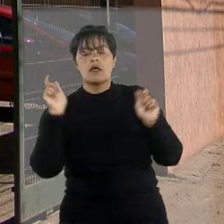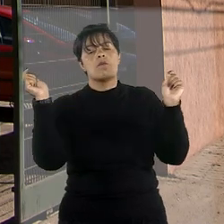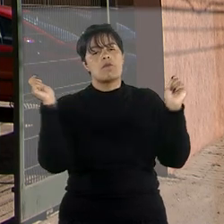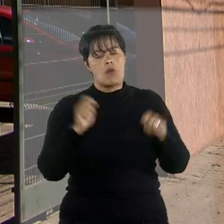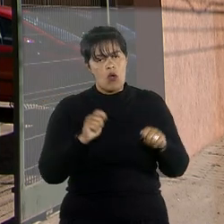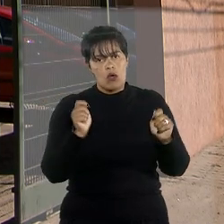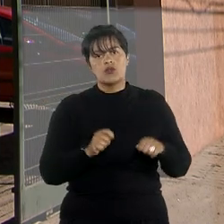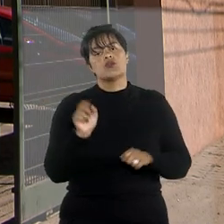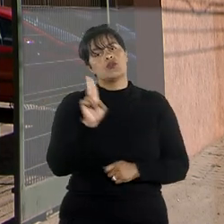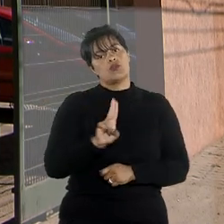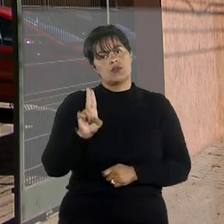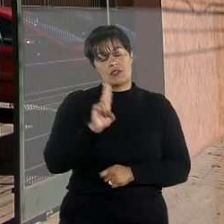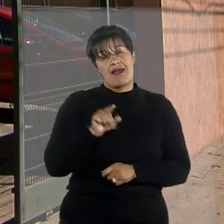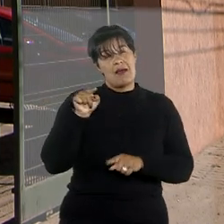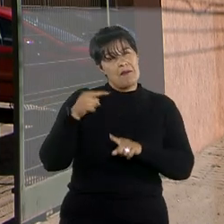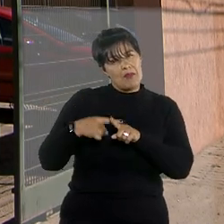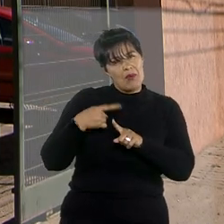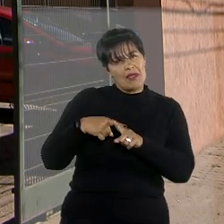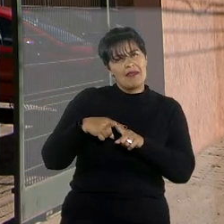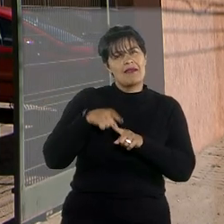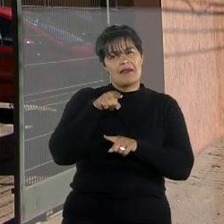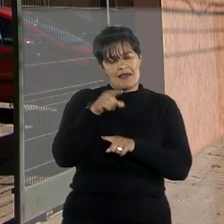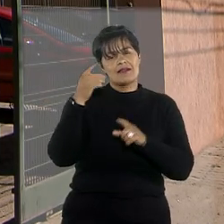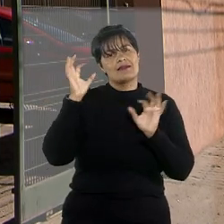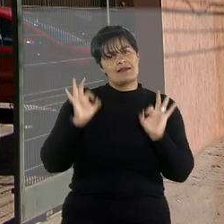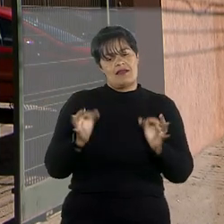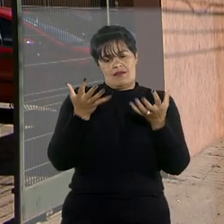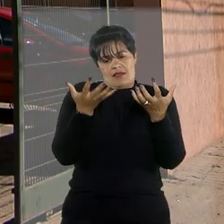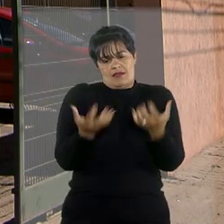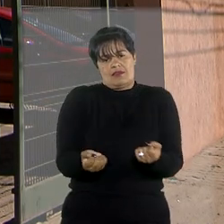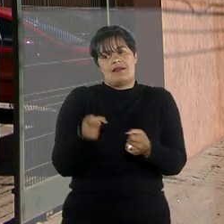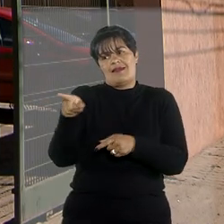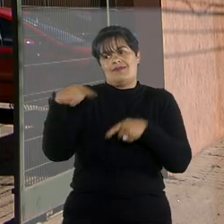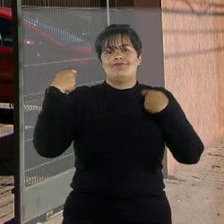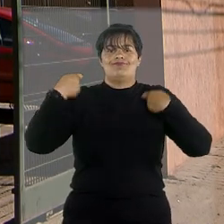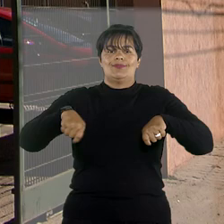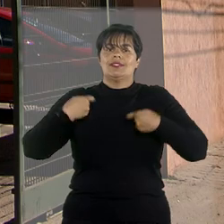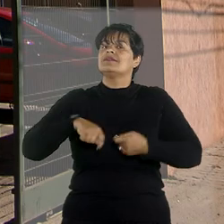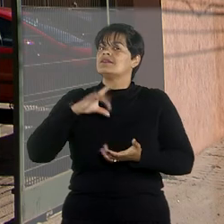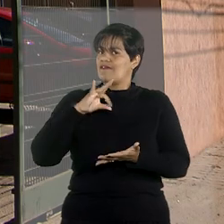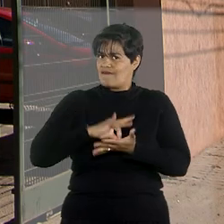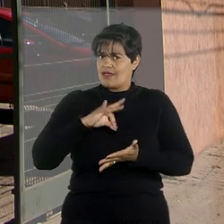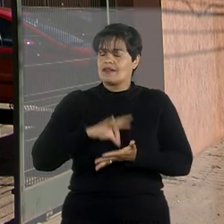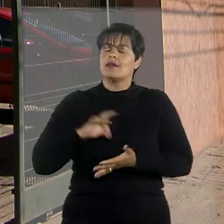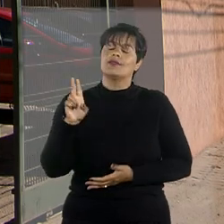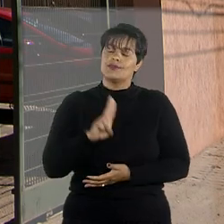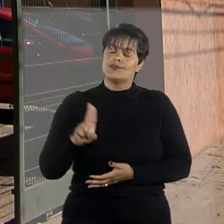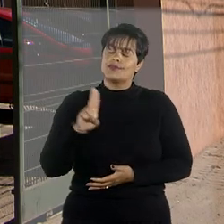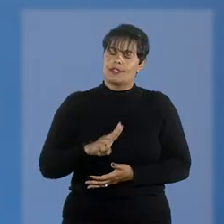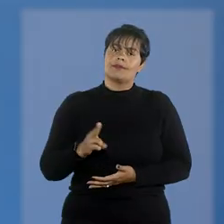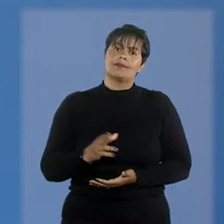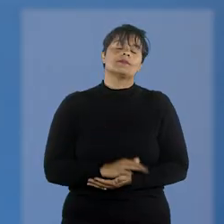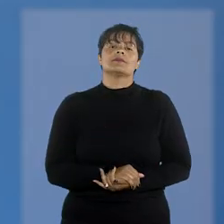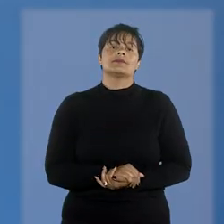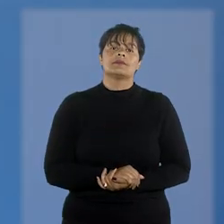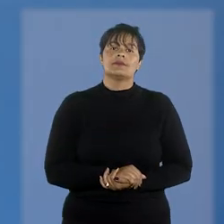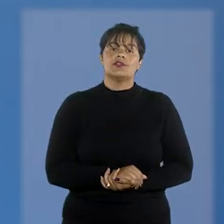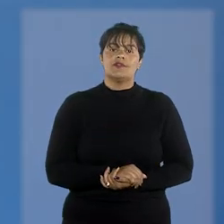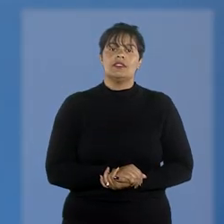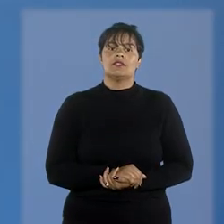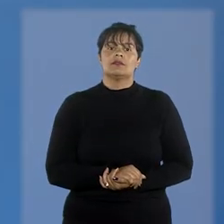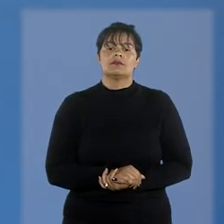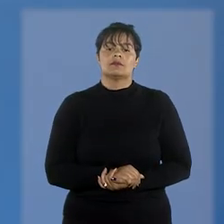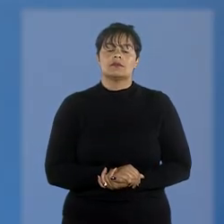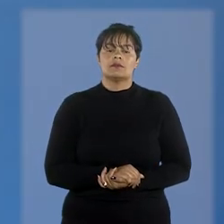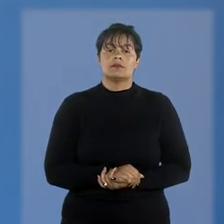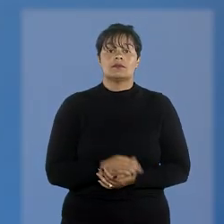evidencia que a própria agência reconheceu a necessidade de o paciente fazer uso da substância. A partir de